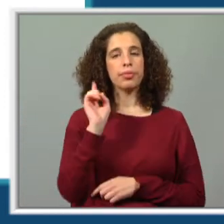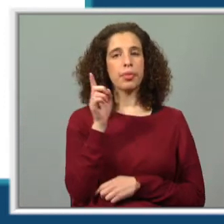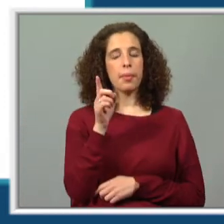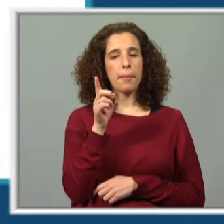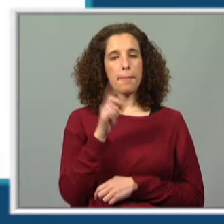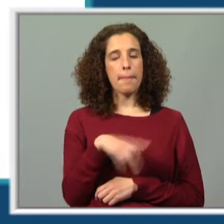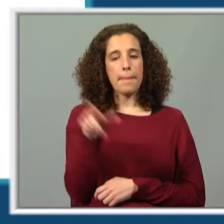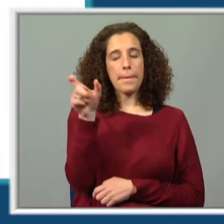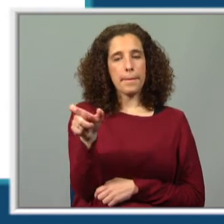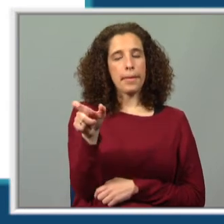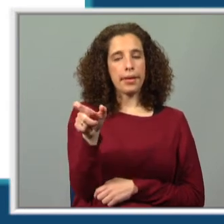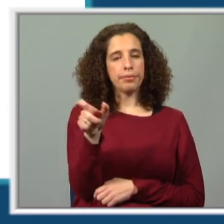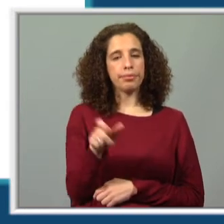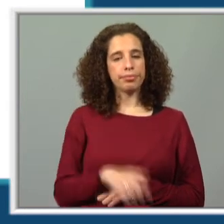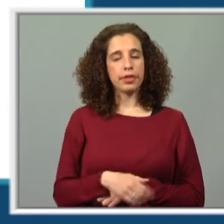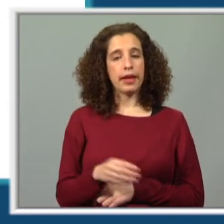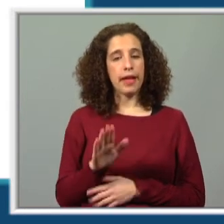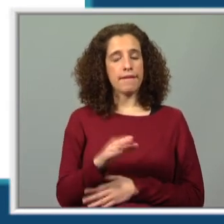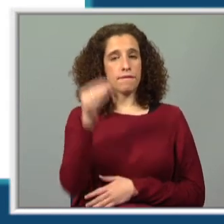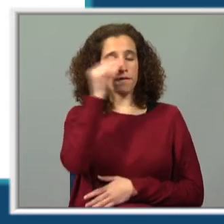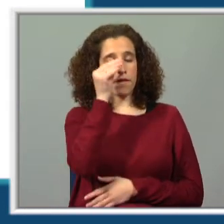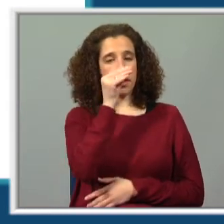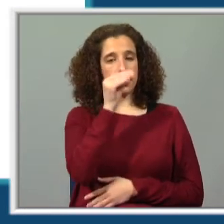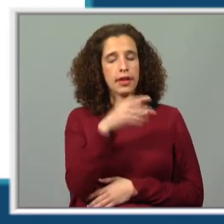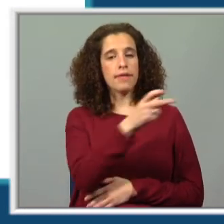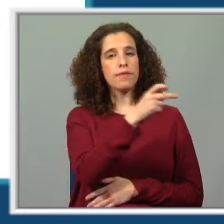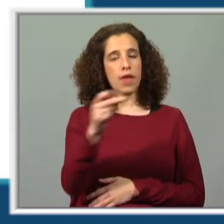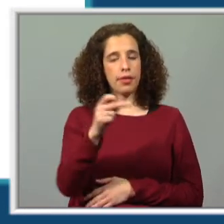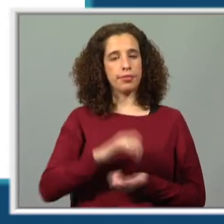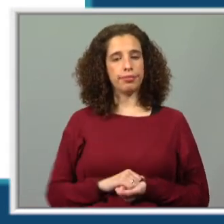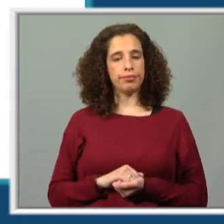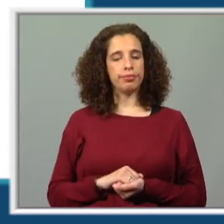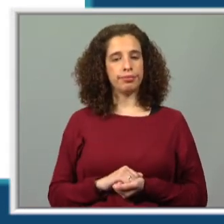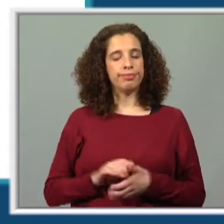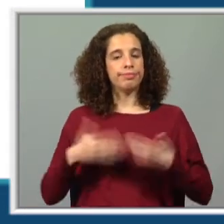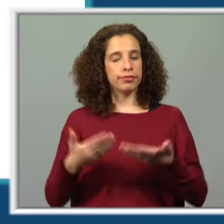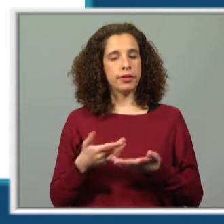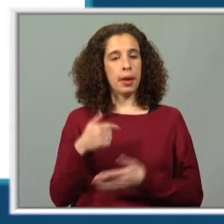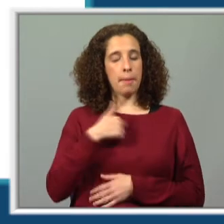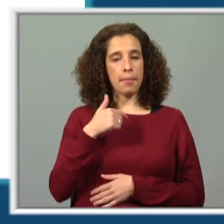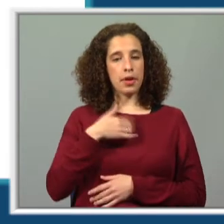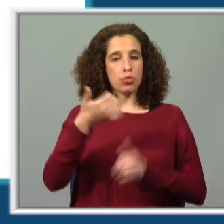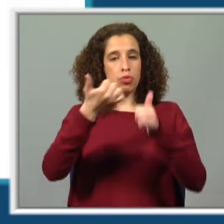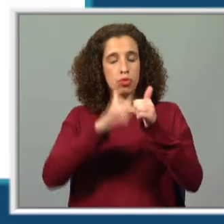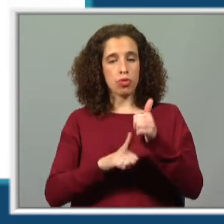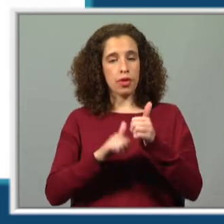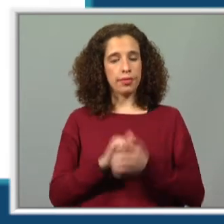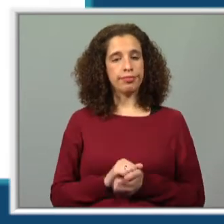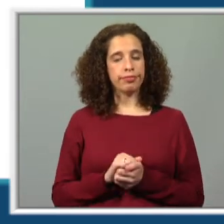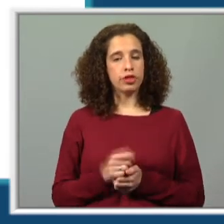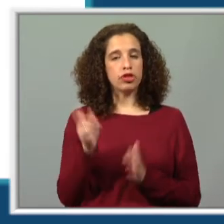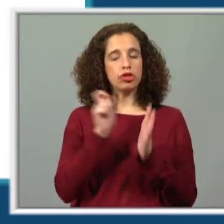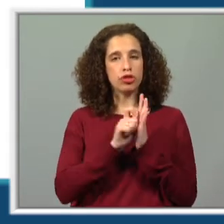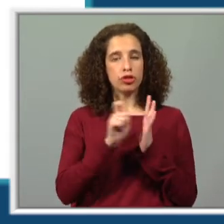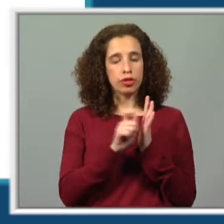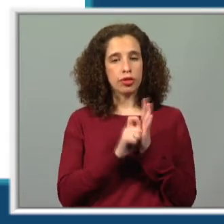vai ser a palavra que torna falsa a nossa afirmação. Portanto, para eu a corrigir, tinha que a voltar a